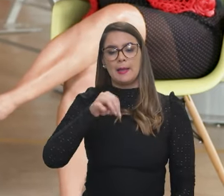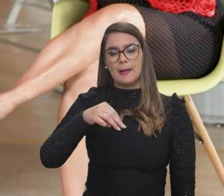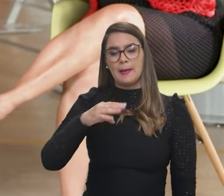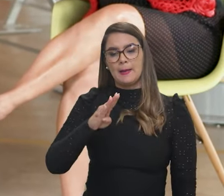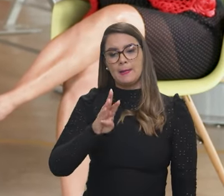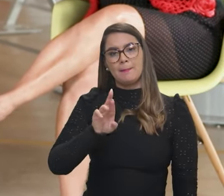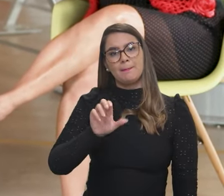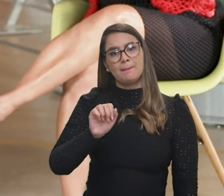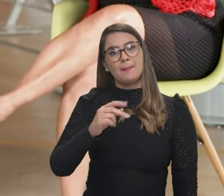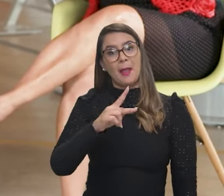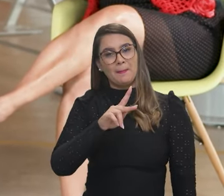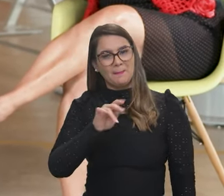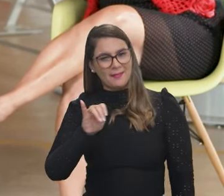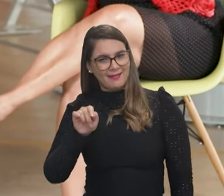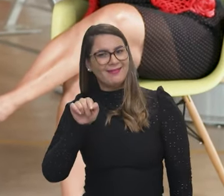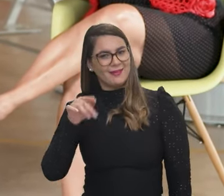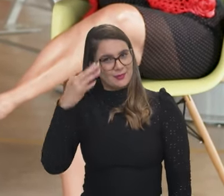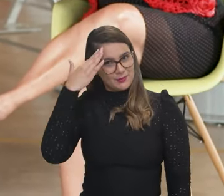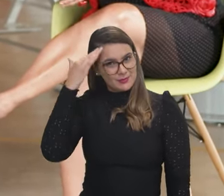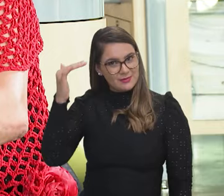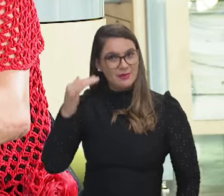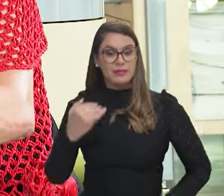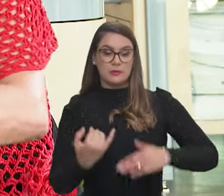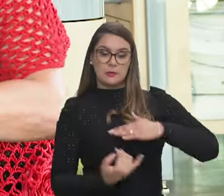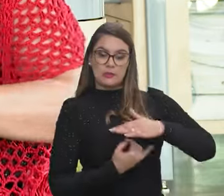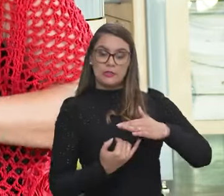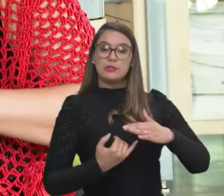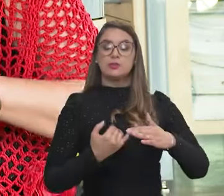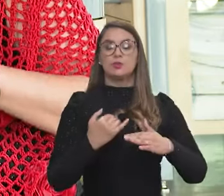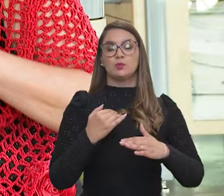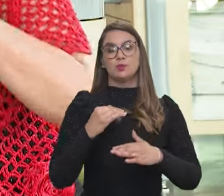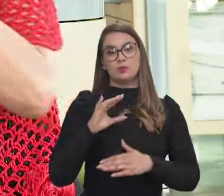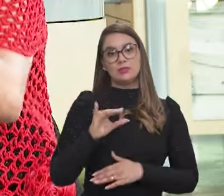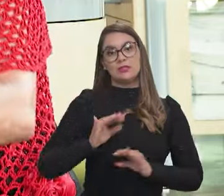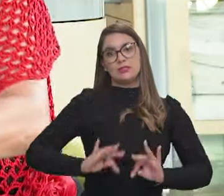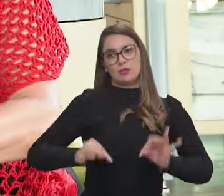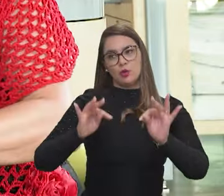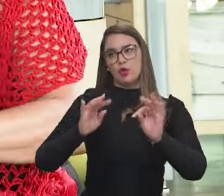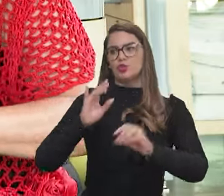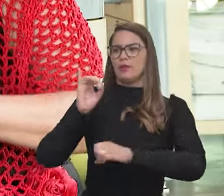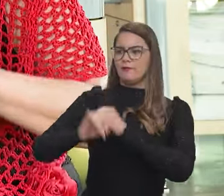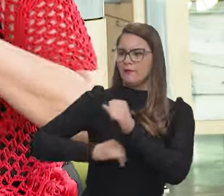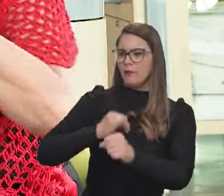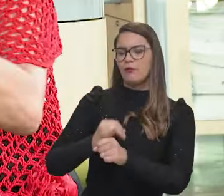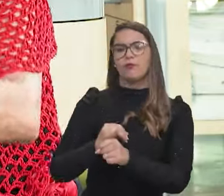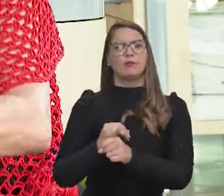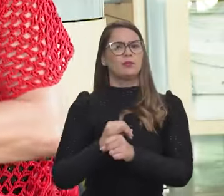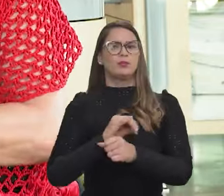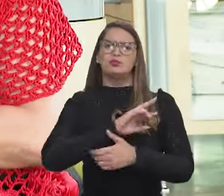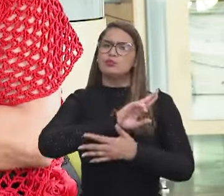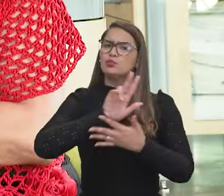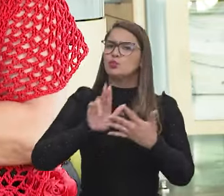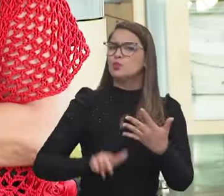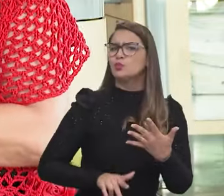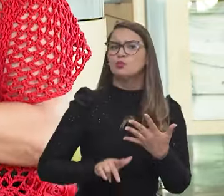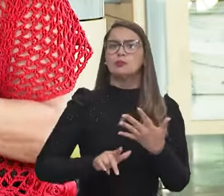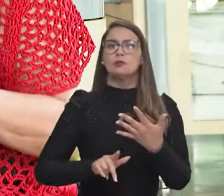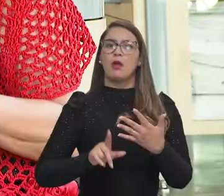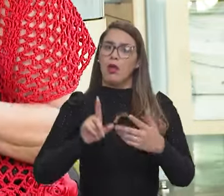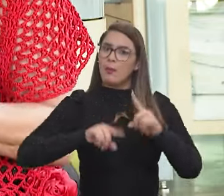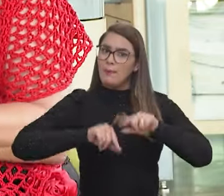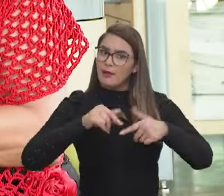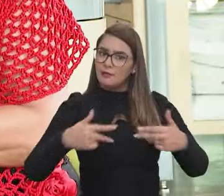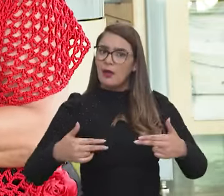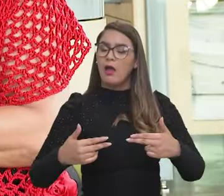Embrapií, que é um caso de sucesso. Mas o Instituto de Ciência e Tecnologia, a Lei da Informática, a Lei do PEM, isso tudo são